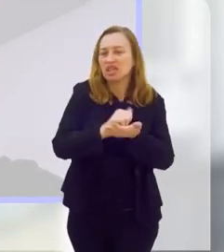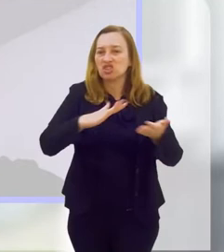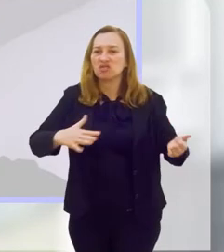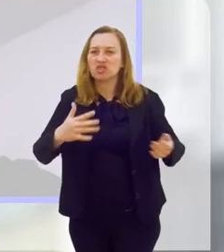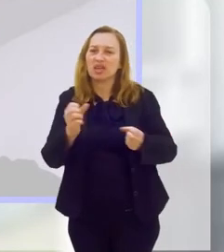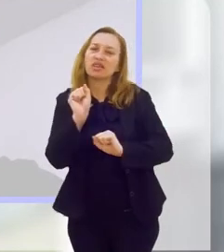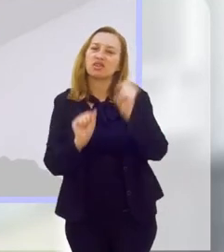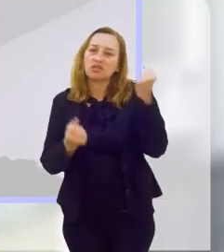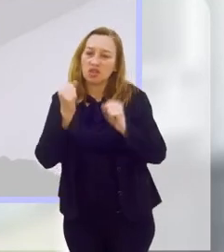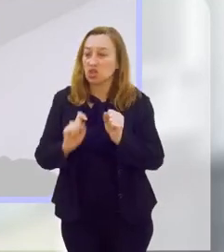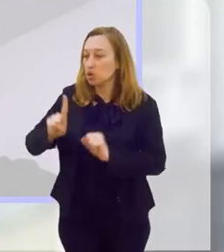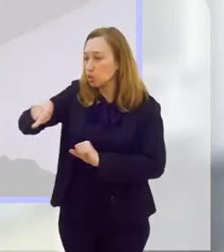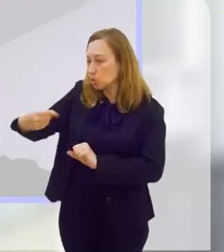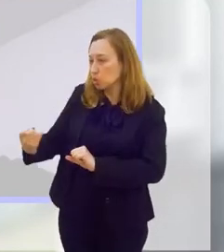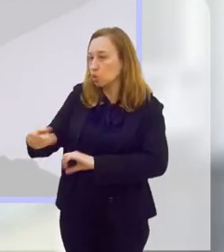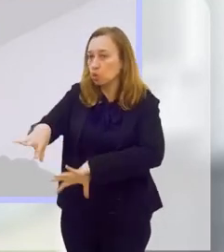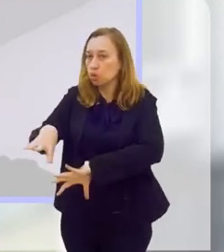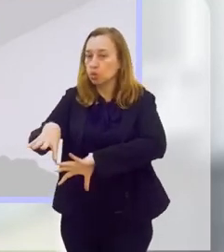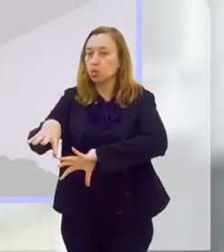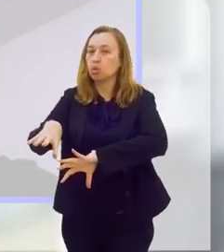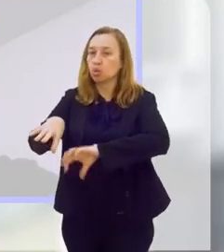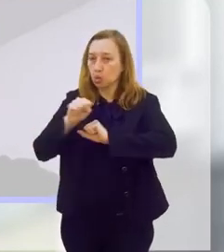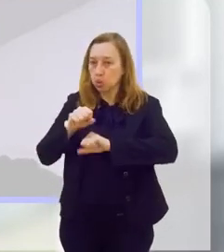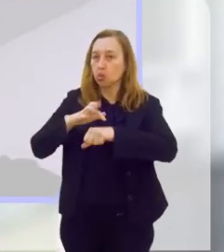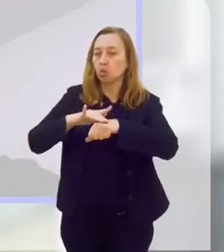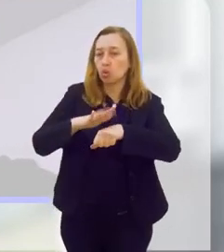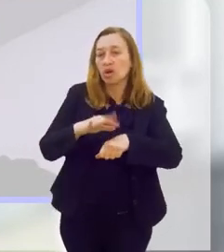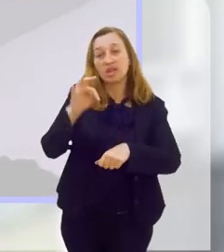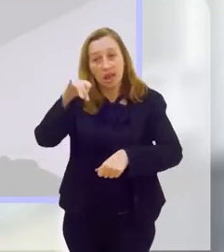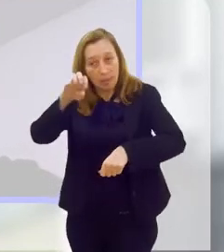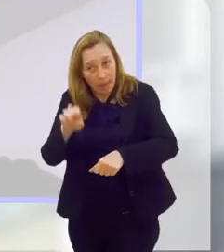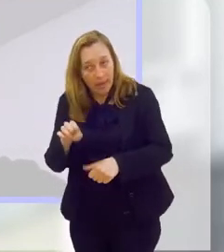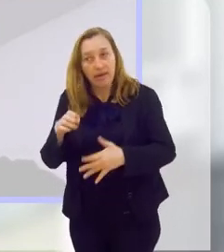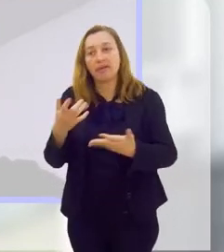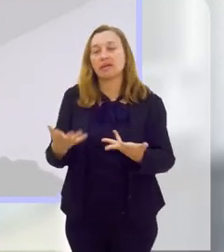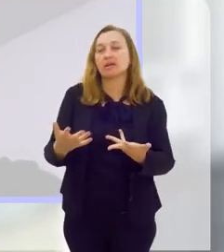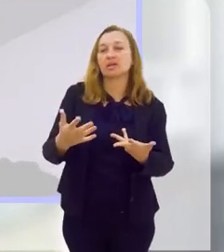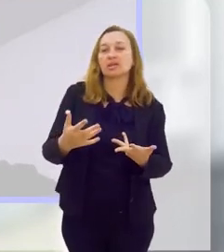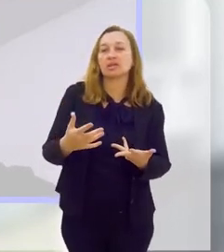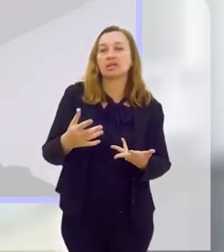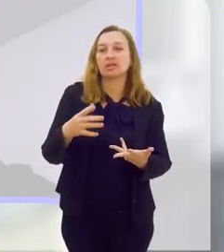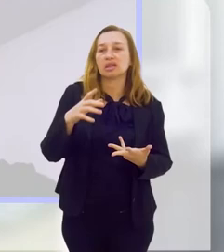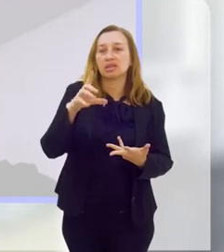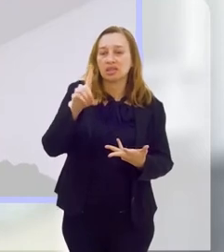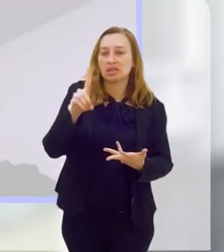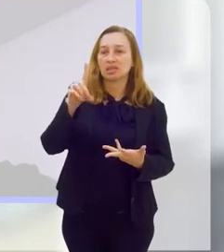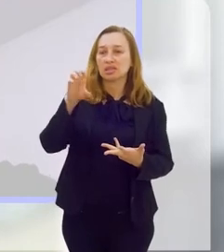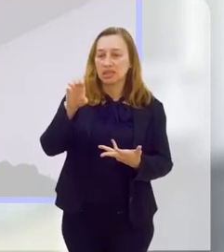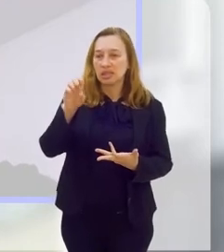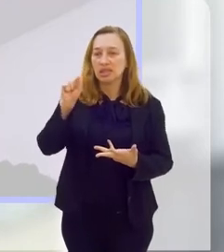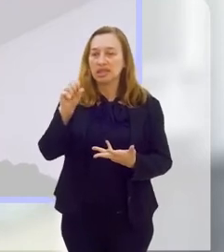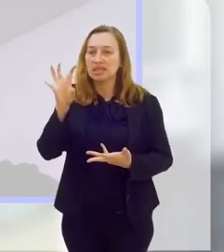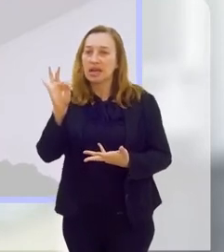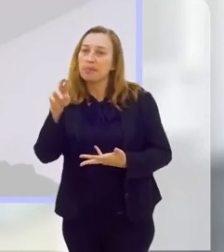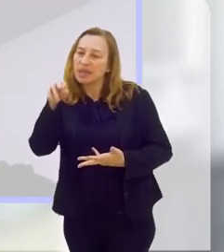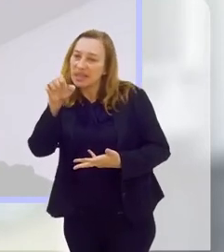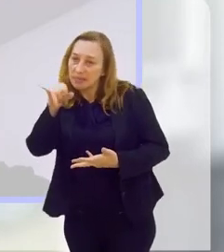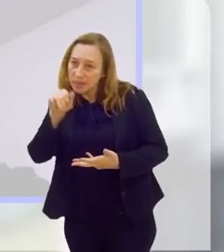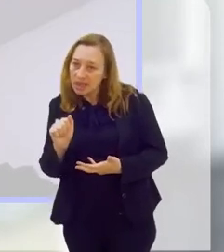física e surgem as outras doenças crônicas, como diabetes, dislipidemia,